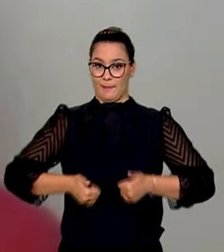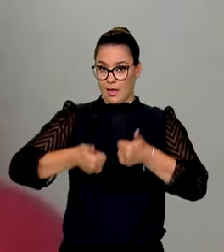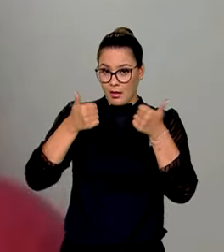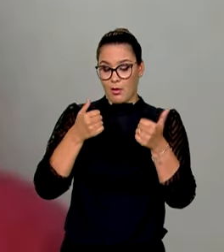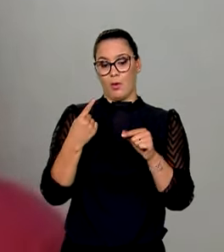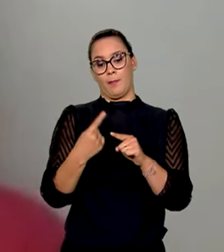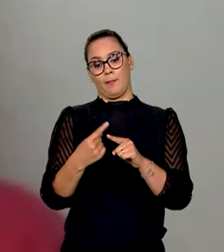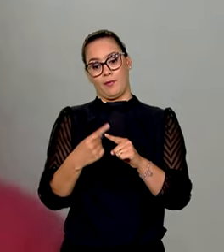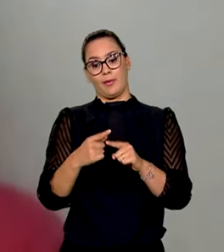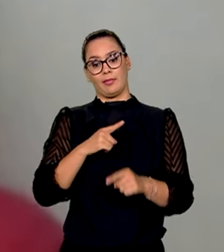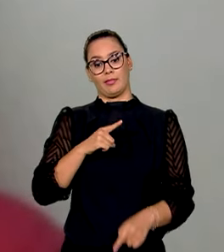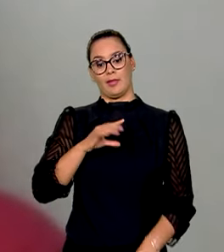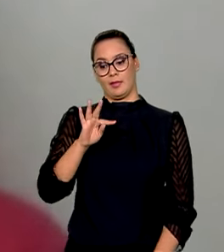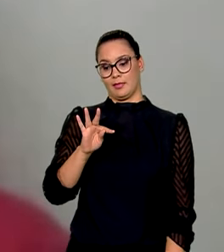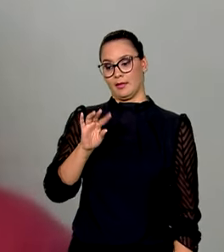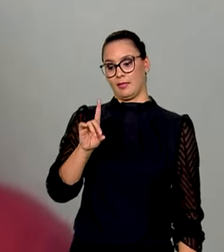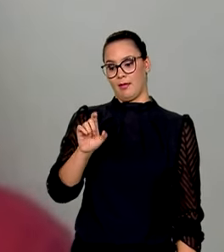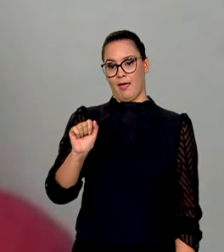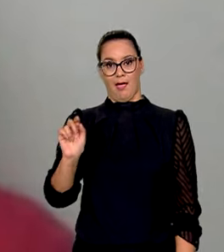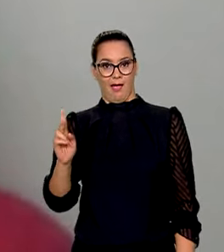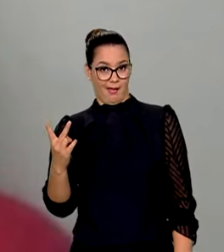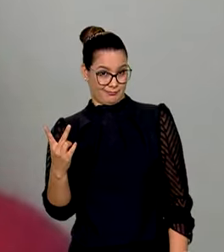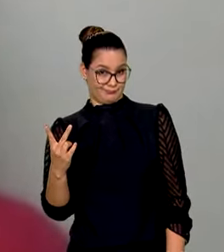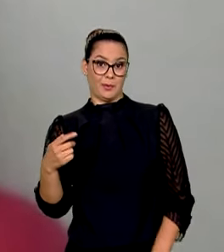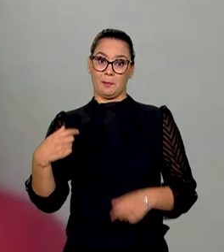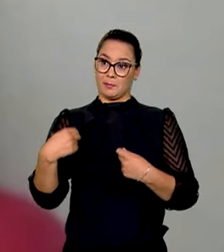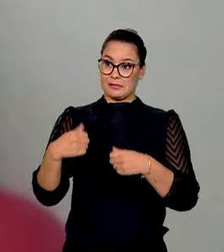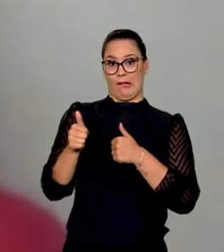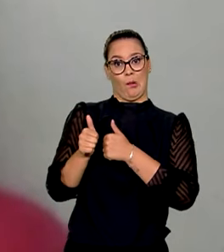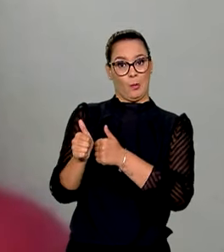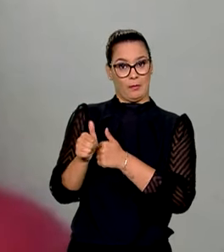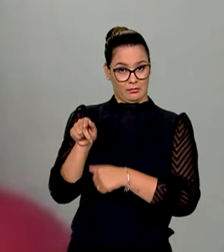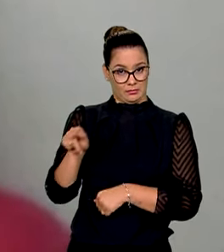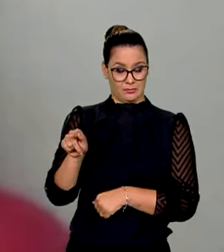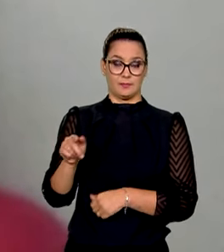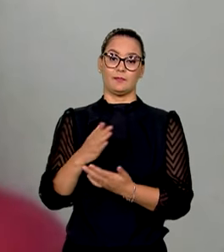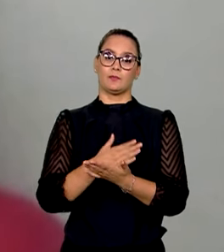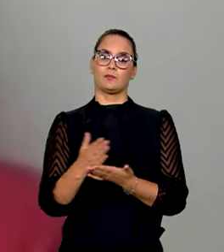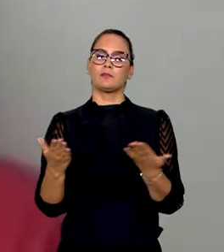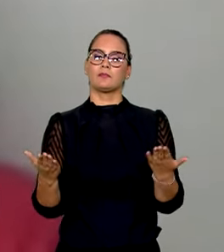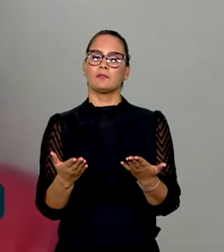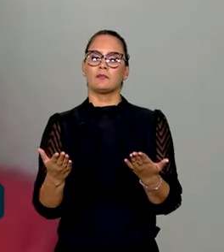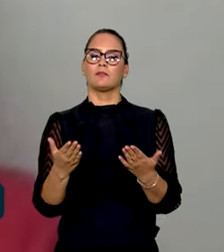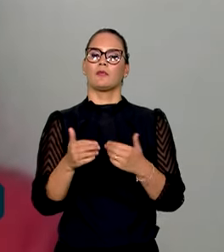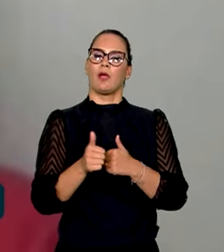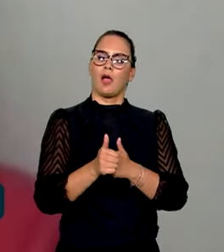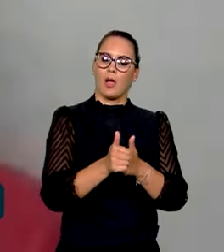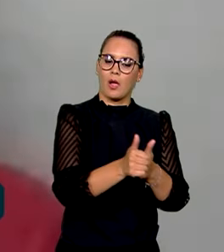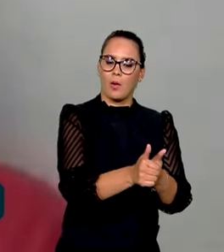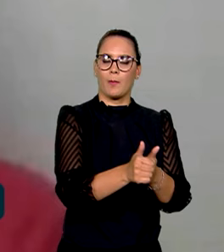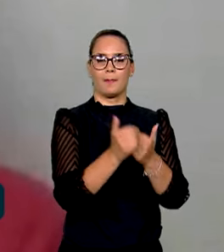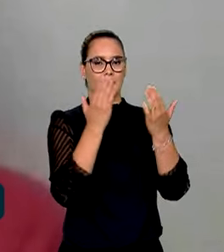ele tem TDAH e a gente precisa estar acompanhando ele. Começamos a fazer acompanhamento dele de